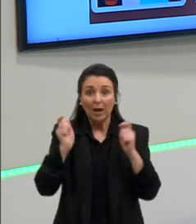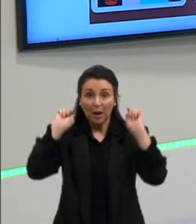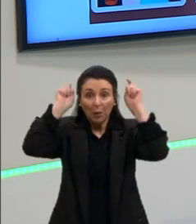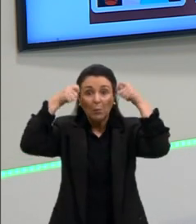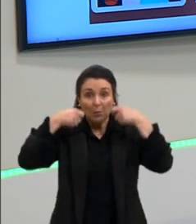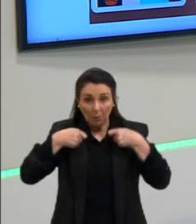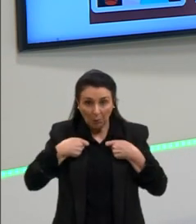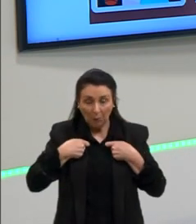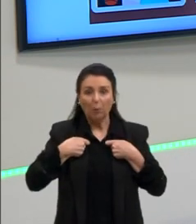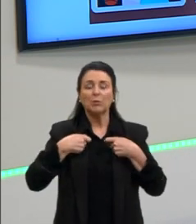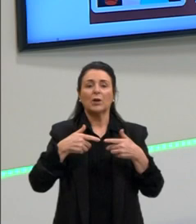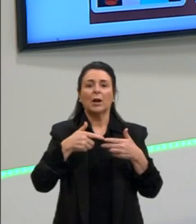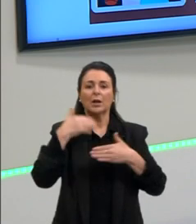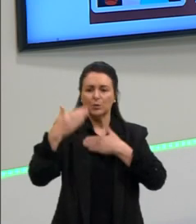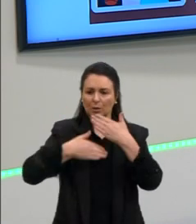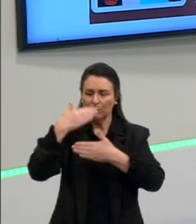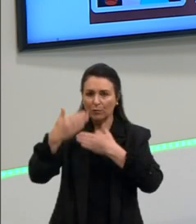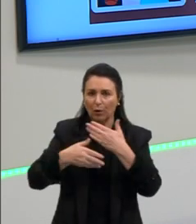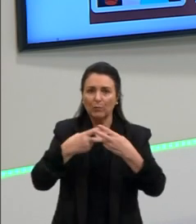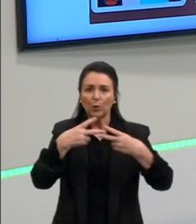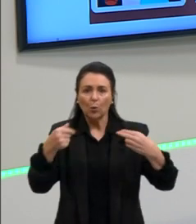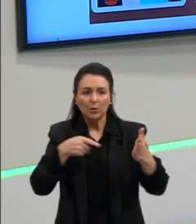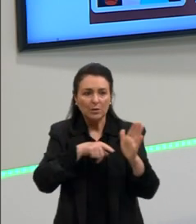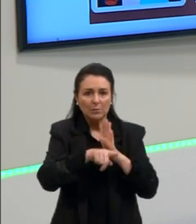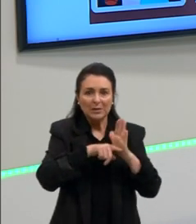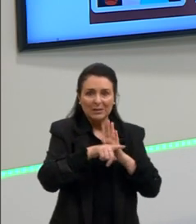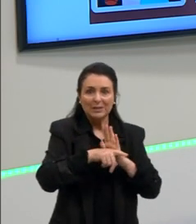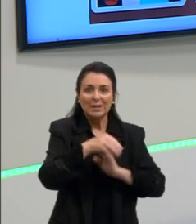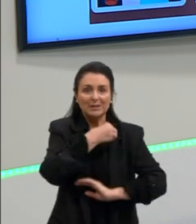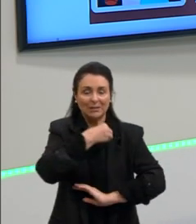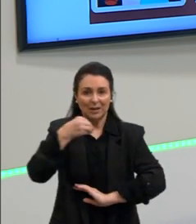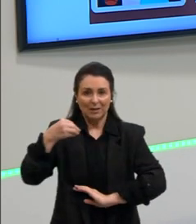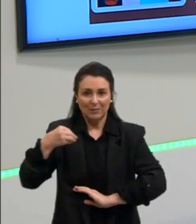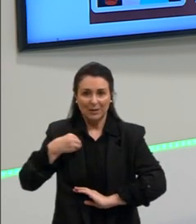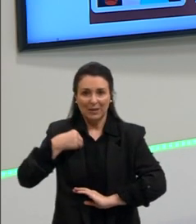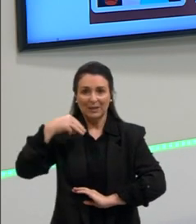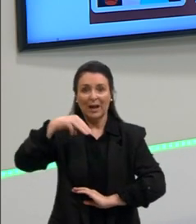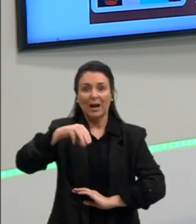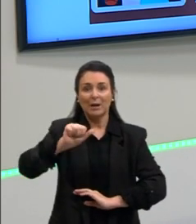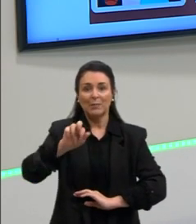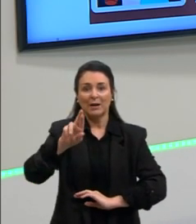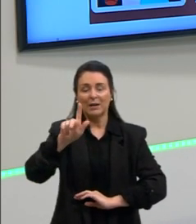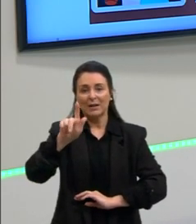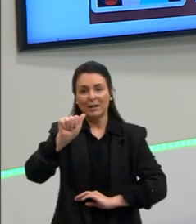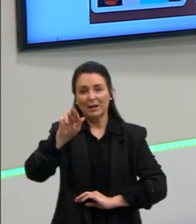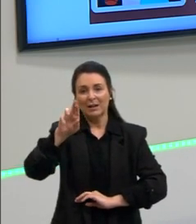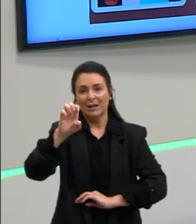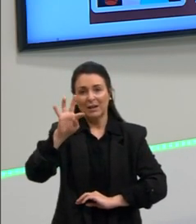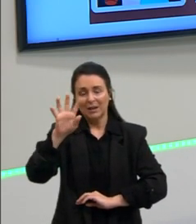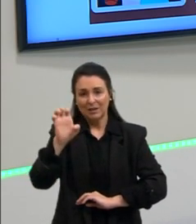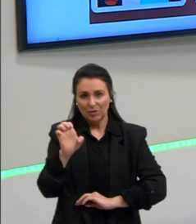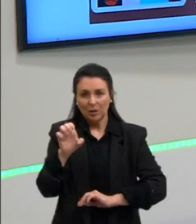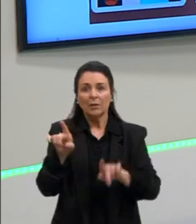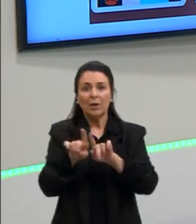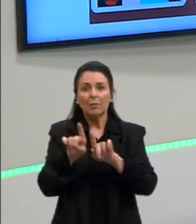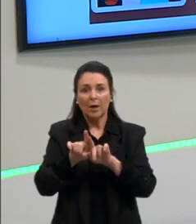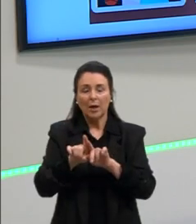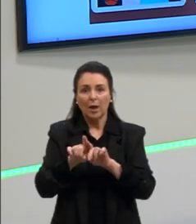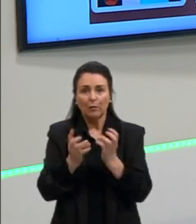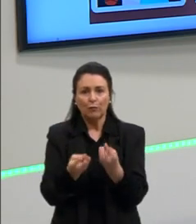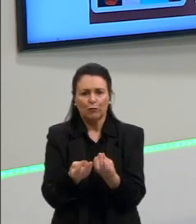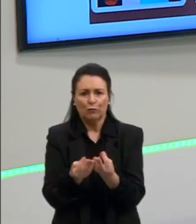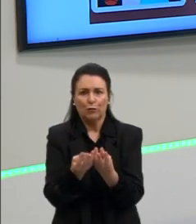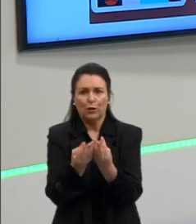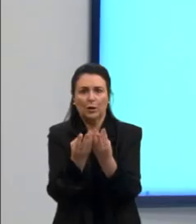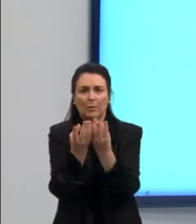plantas medicinais, ela também vai falar sobre a Margarete Porreti, que foi queimada na fogueira por heresia, por